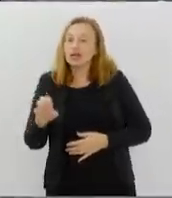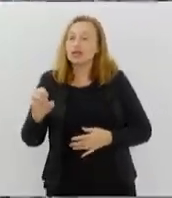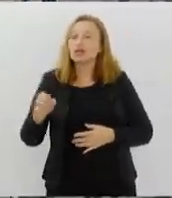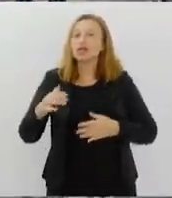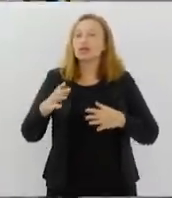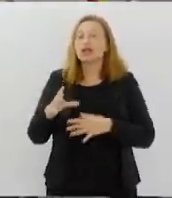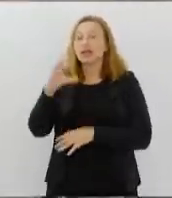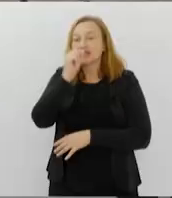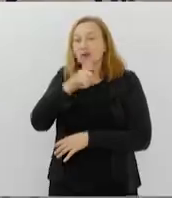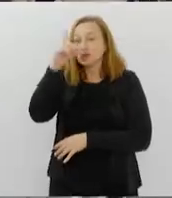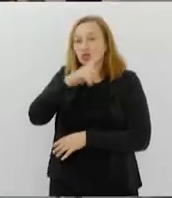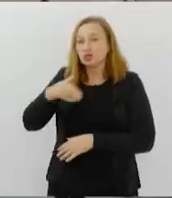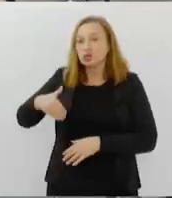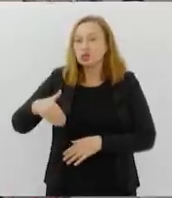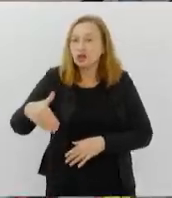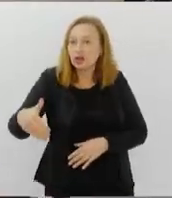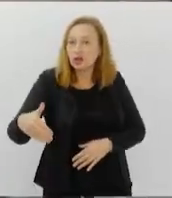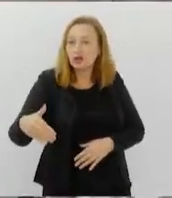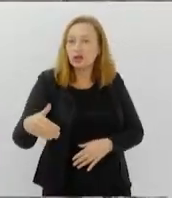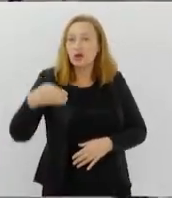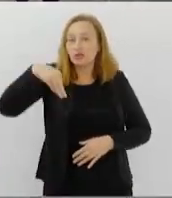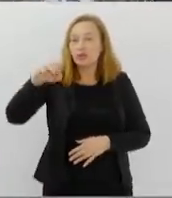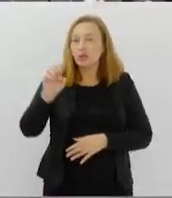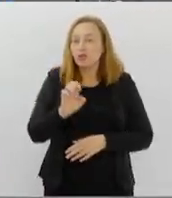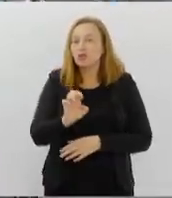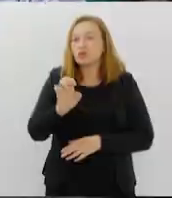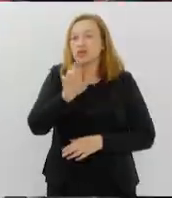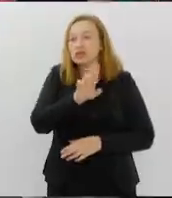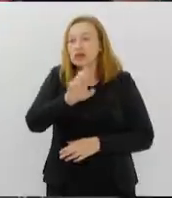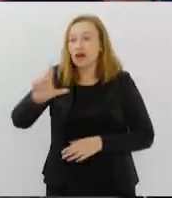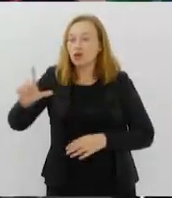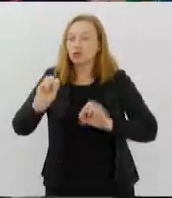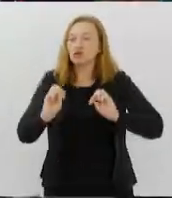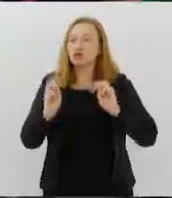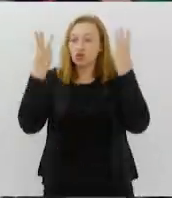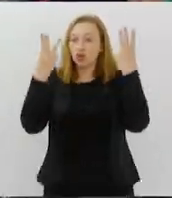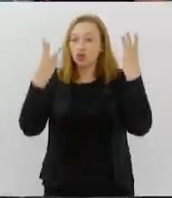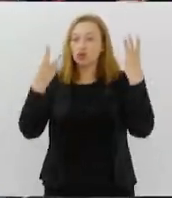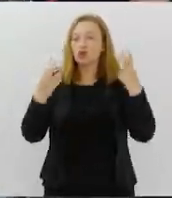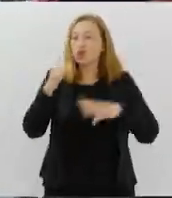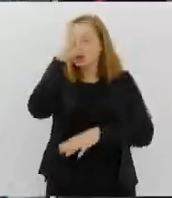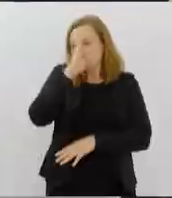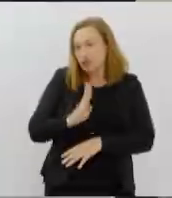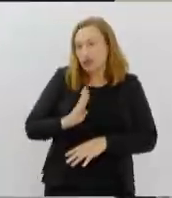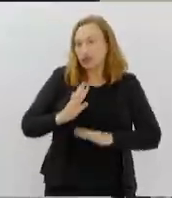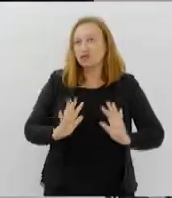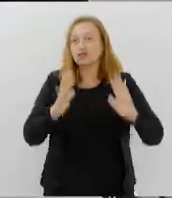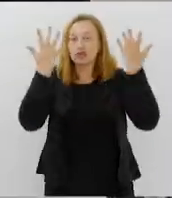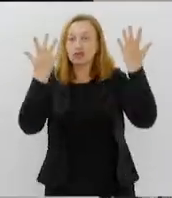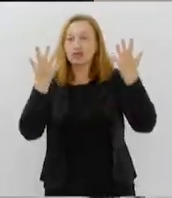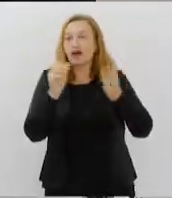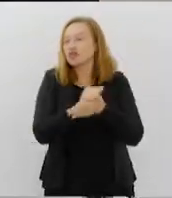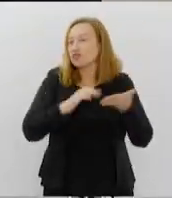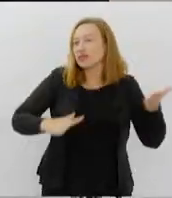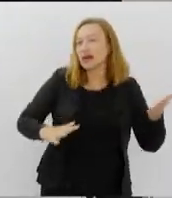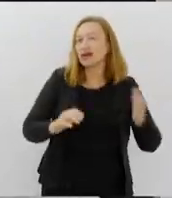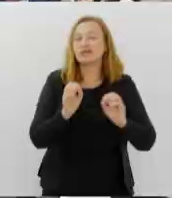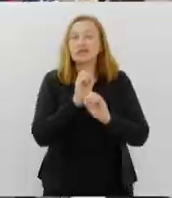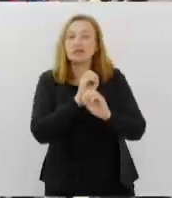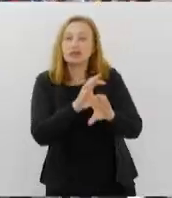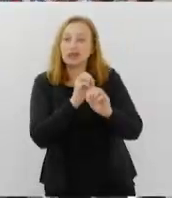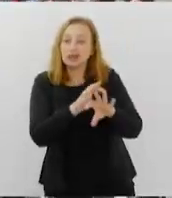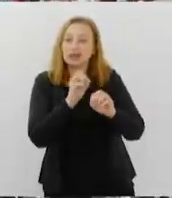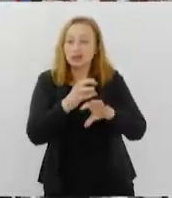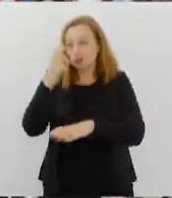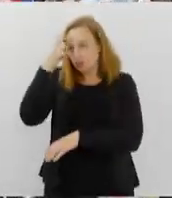fim de semana o Musal Air Show 2024. O evento é gratuito e reúne atividades educativas, recreativas